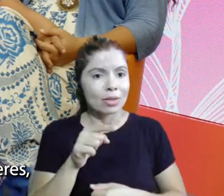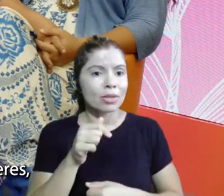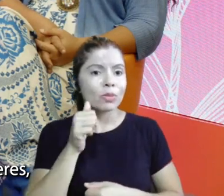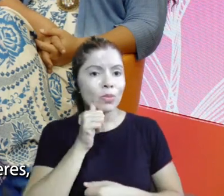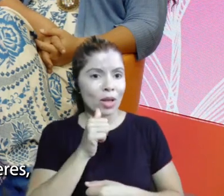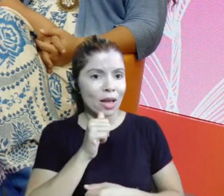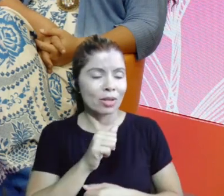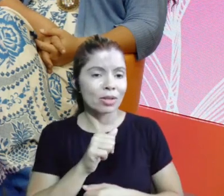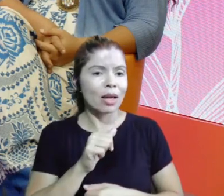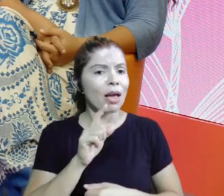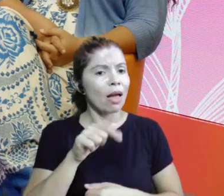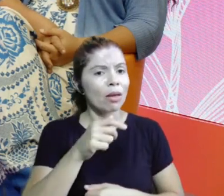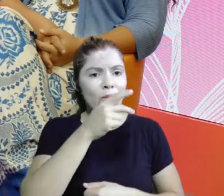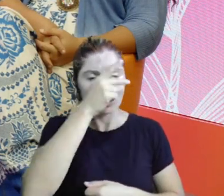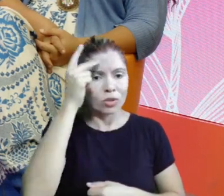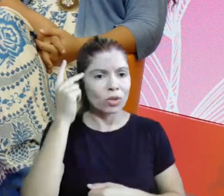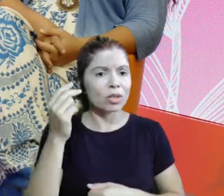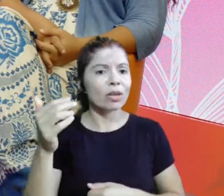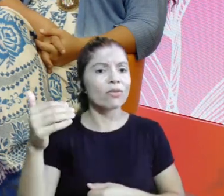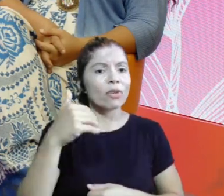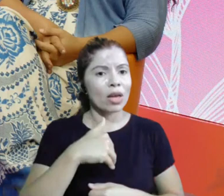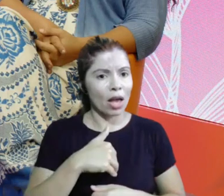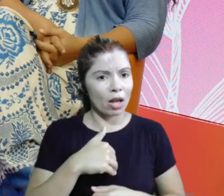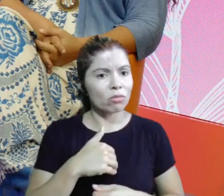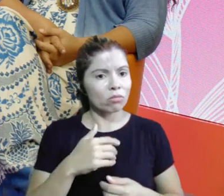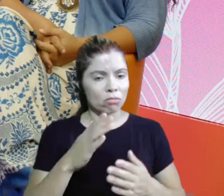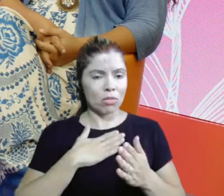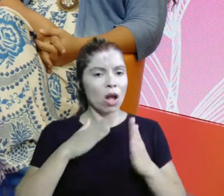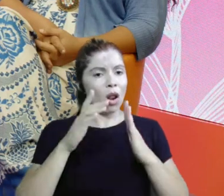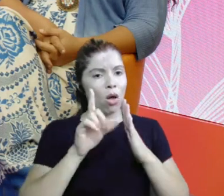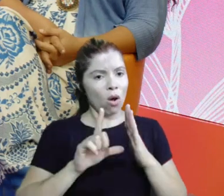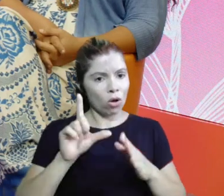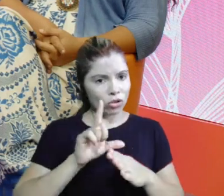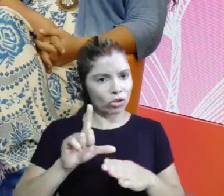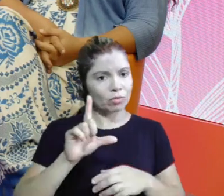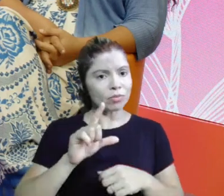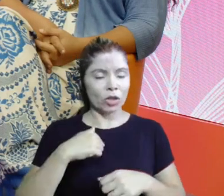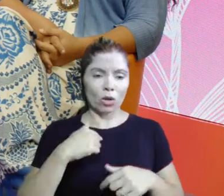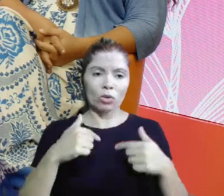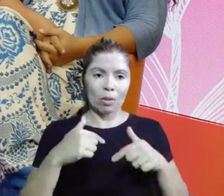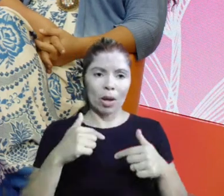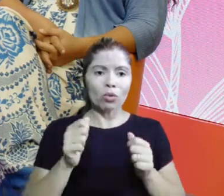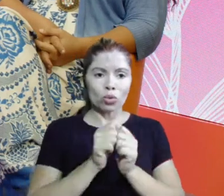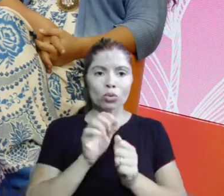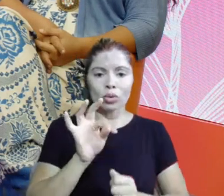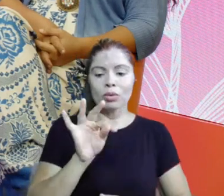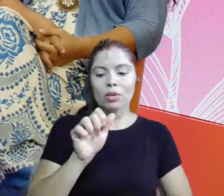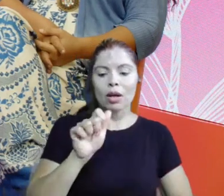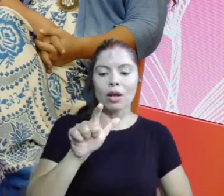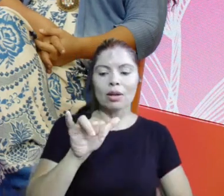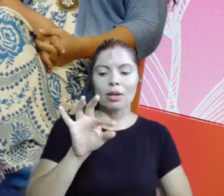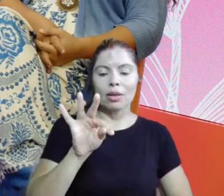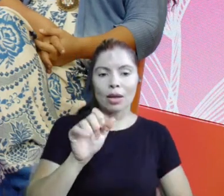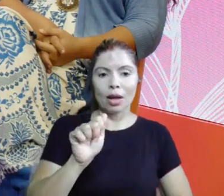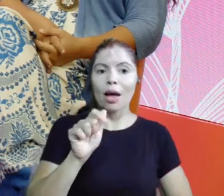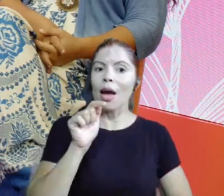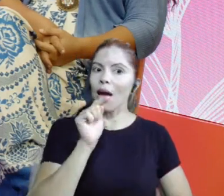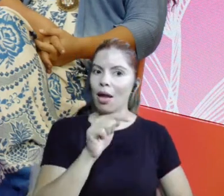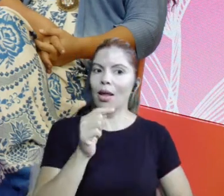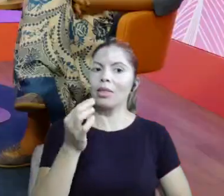Muitas daquelas mulheres são pessoas que vieram até a vestida de saia, eu faço esse trabalho com a Thalita, que é uma